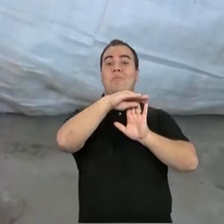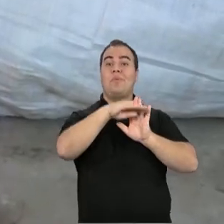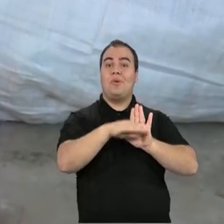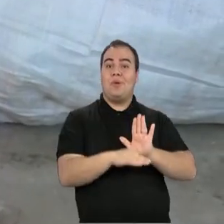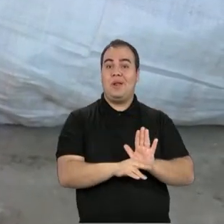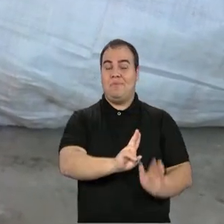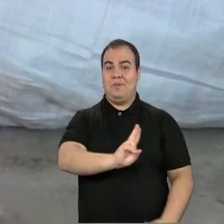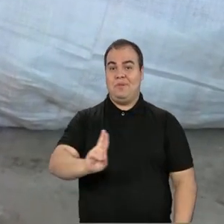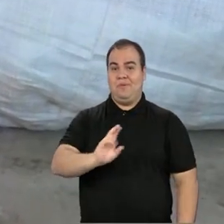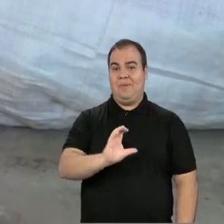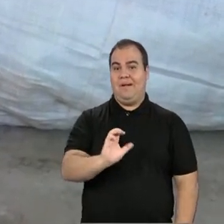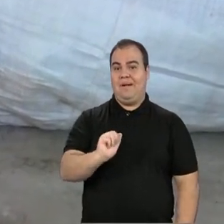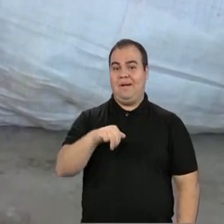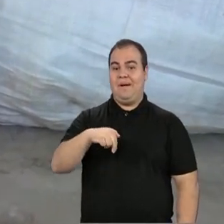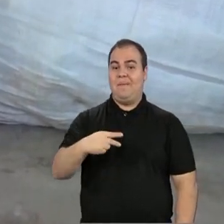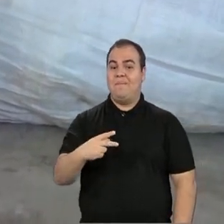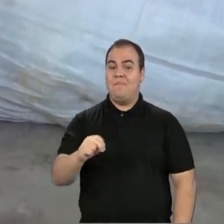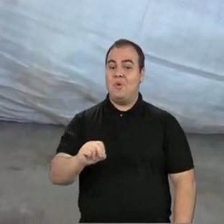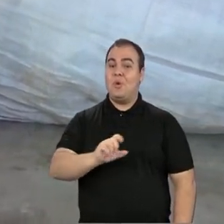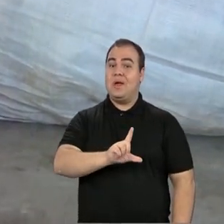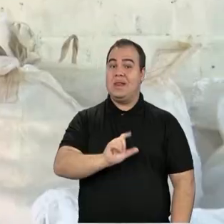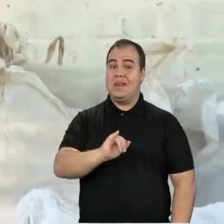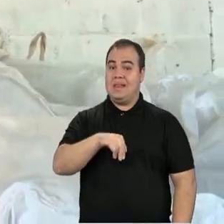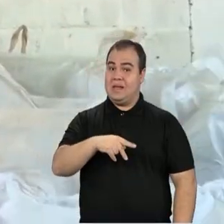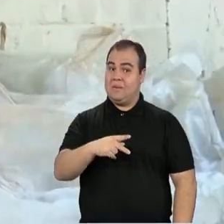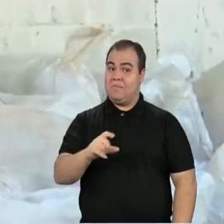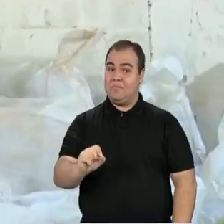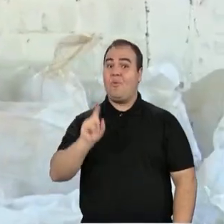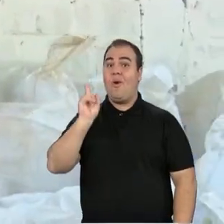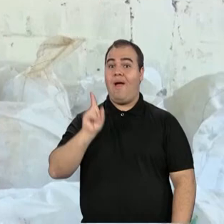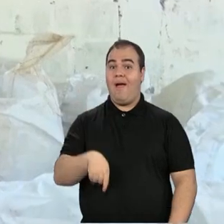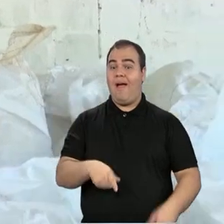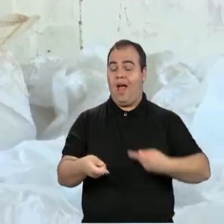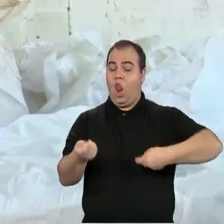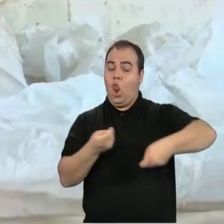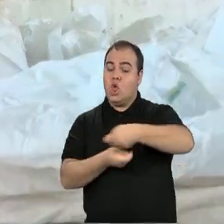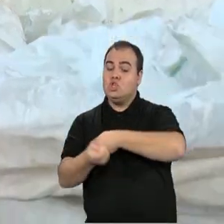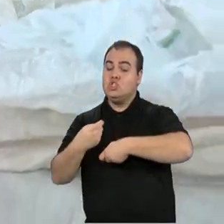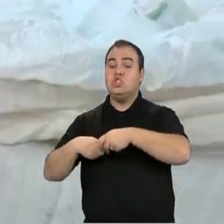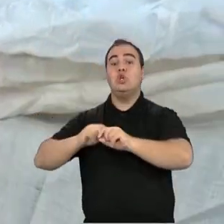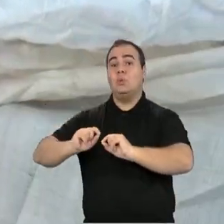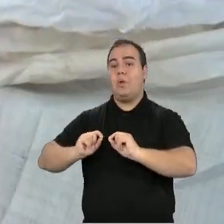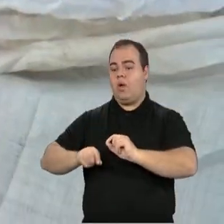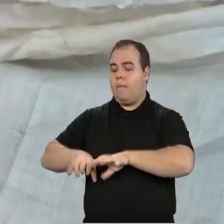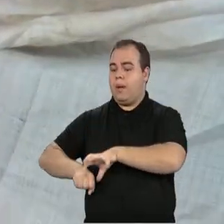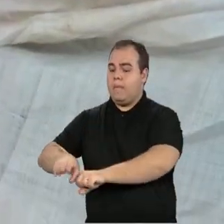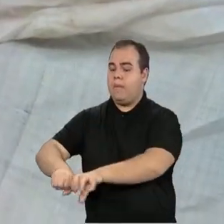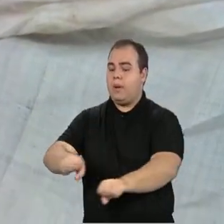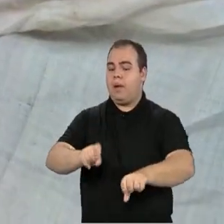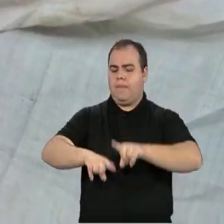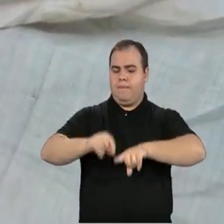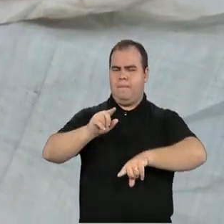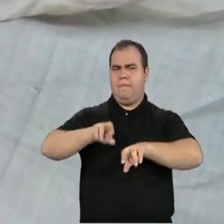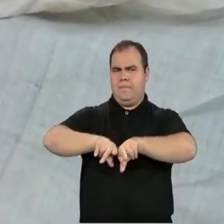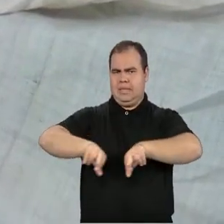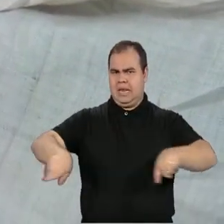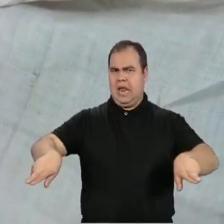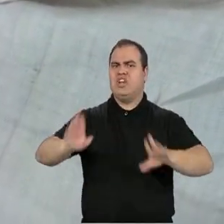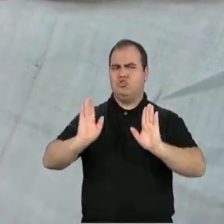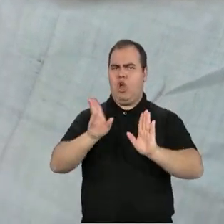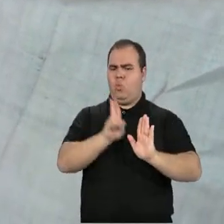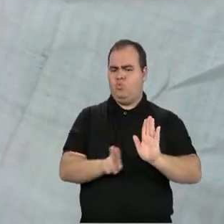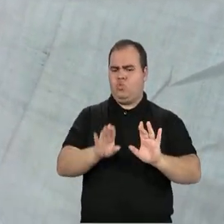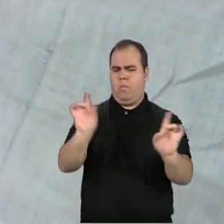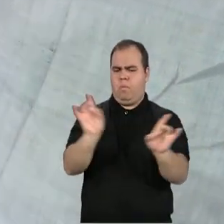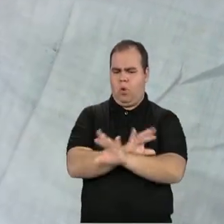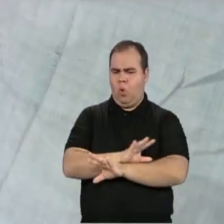Campo Limpo, baseado na logística reversa, ou seja, no recolhimento desses materiais após o término dos produtos.